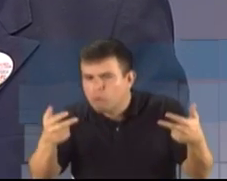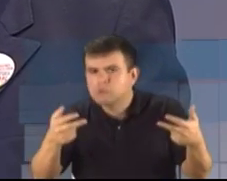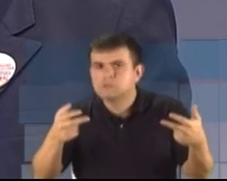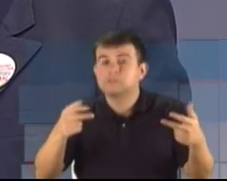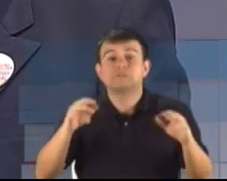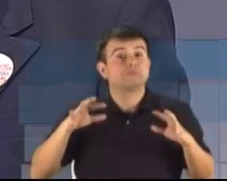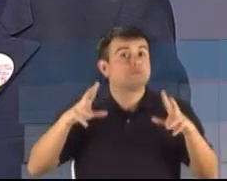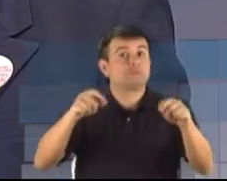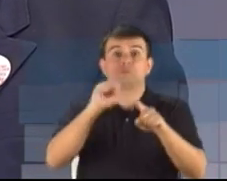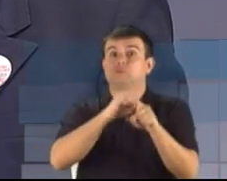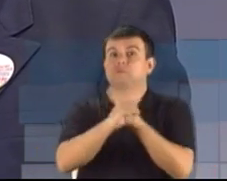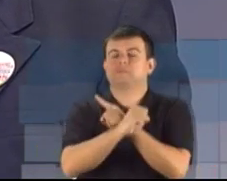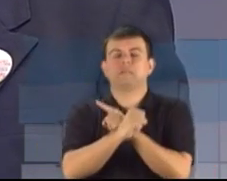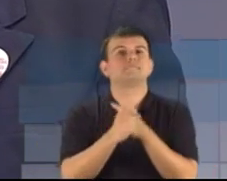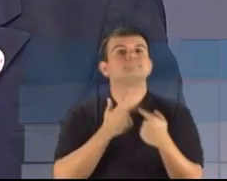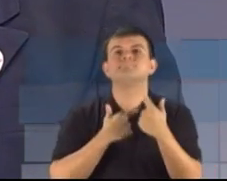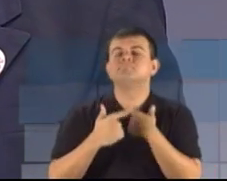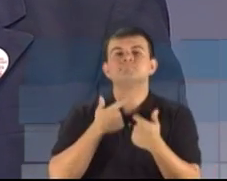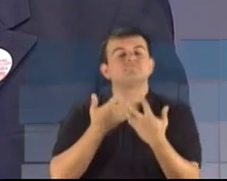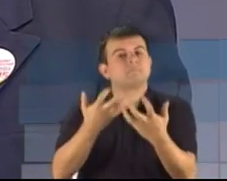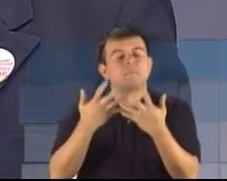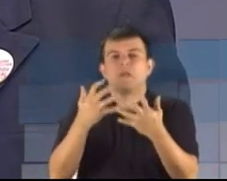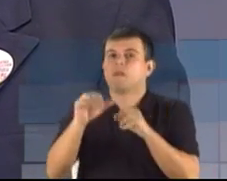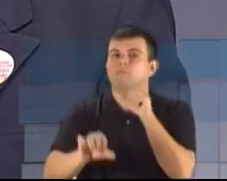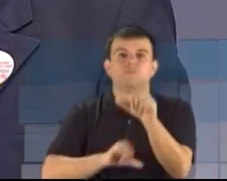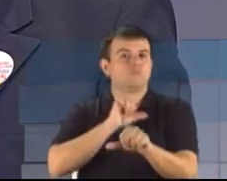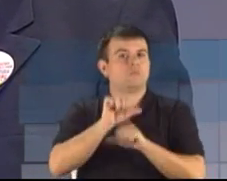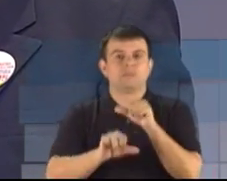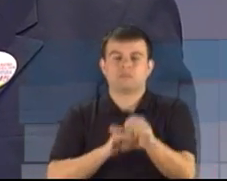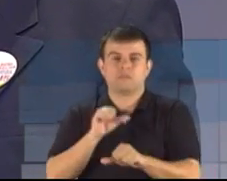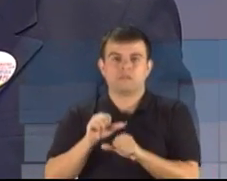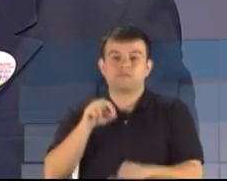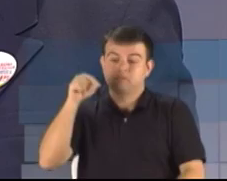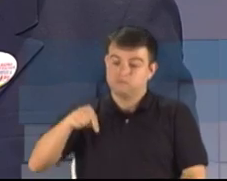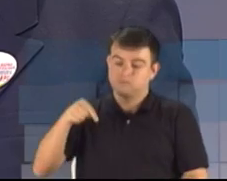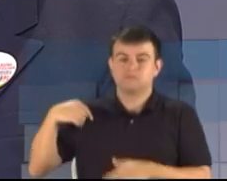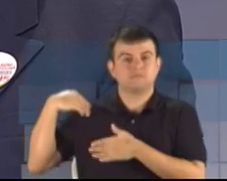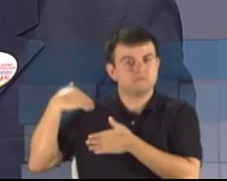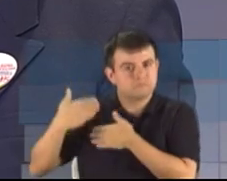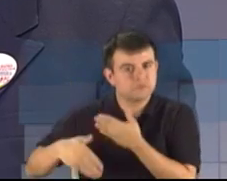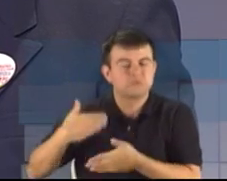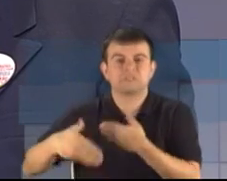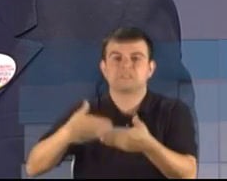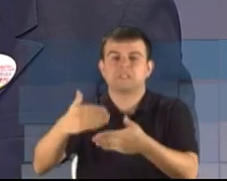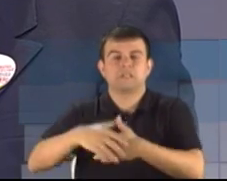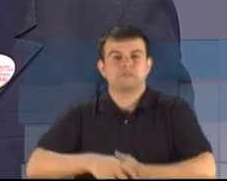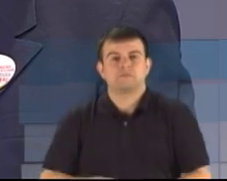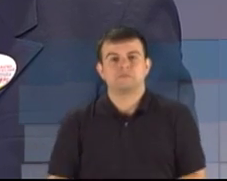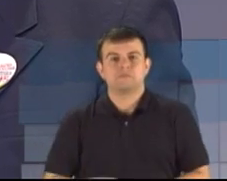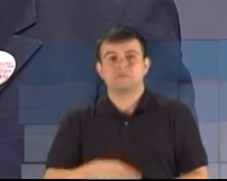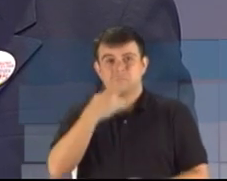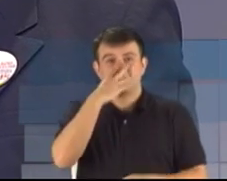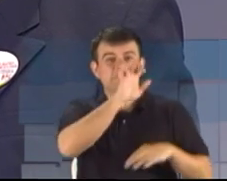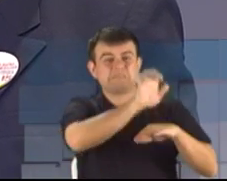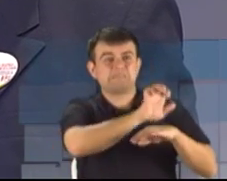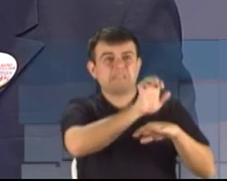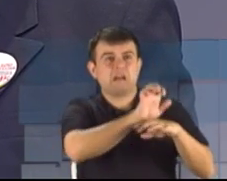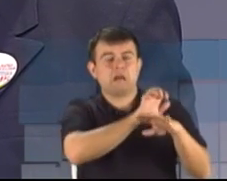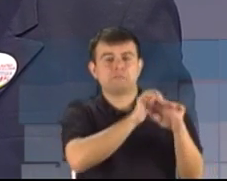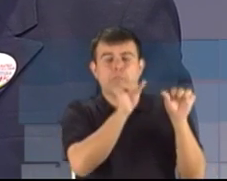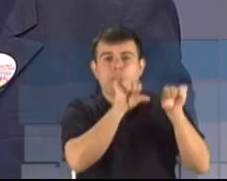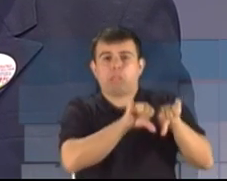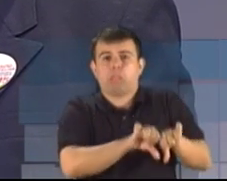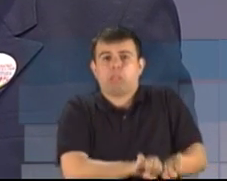sociedade tanto clama dentro desse processo de desmonte do Estado, onde não